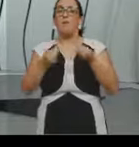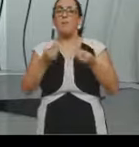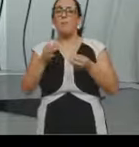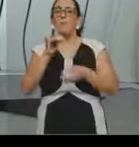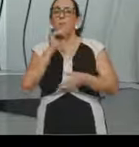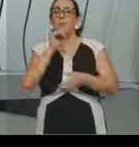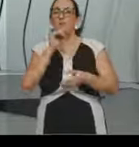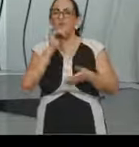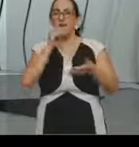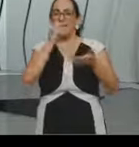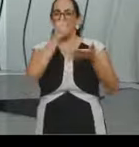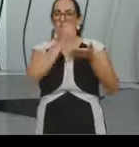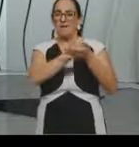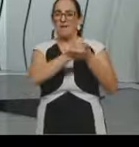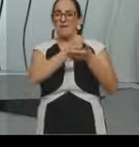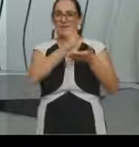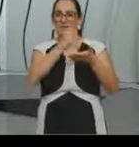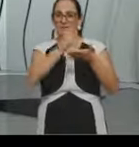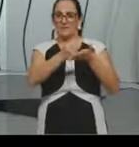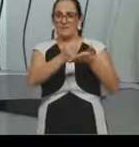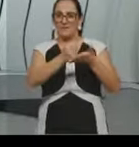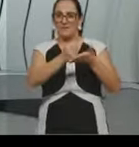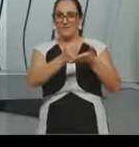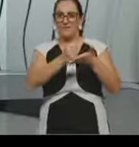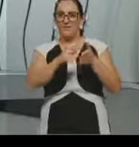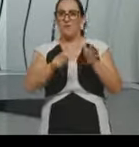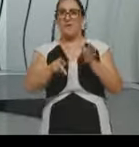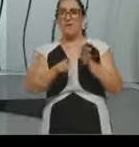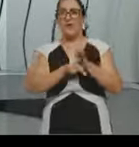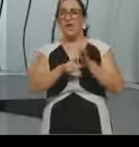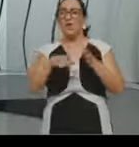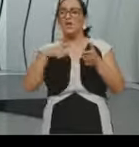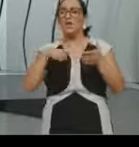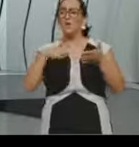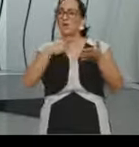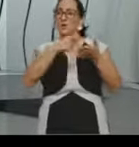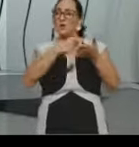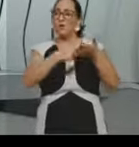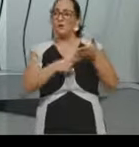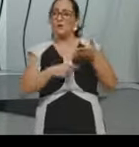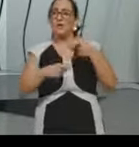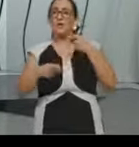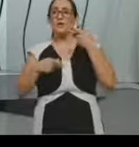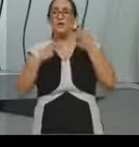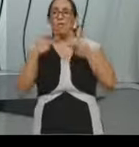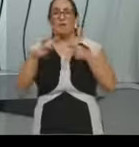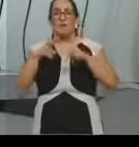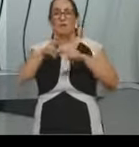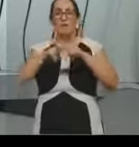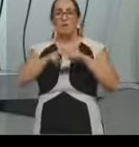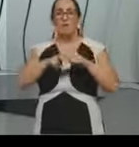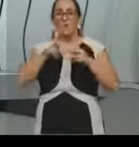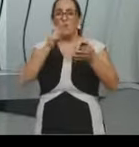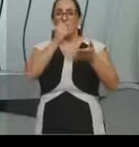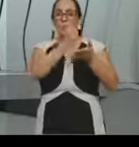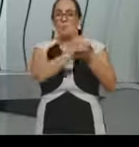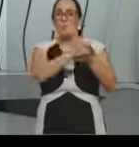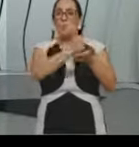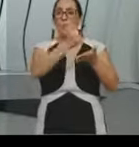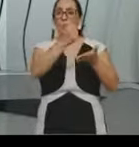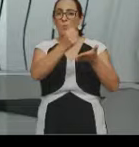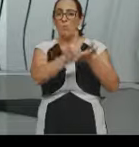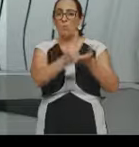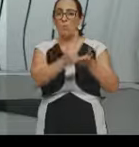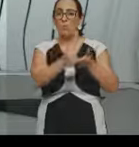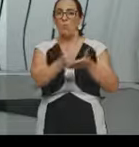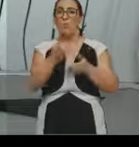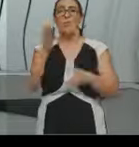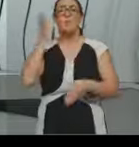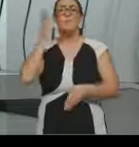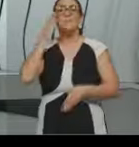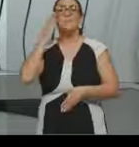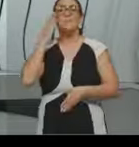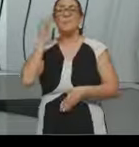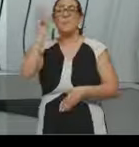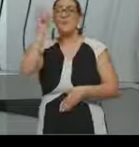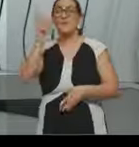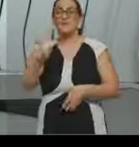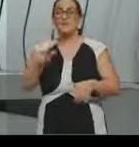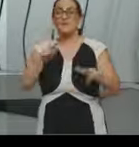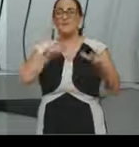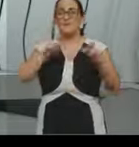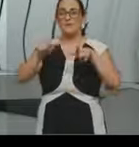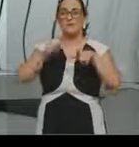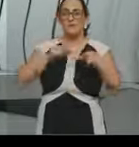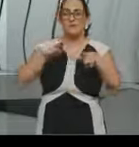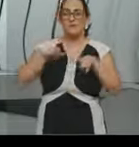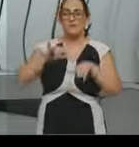trabalho, nas primeiras carteiras, né, vinha lá um texto falando que pela carteira de trabalho a gente conseguia saber quem era o trabalhador, se ele era uma